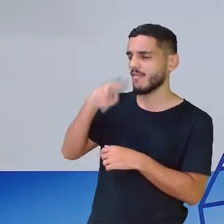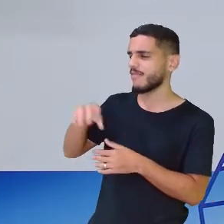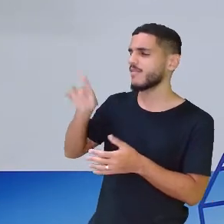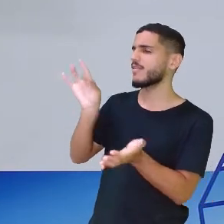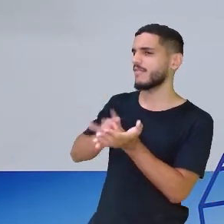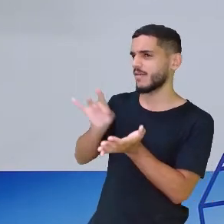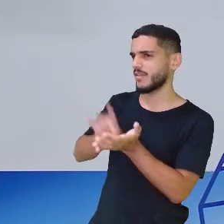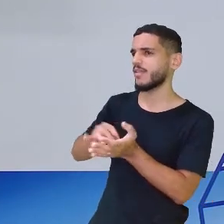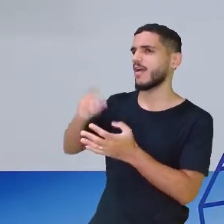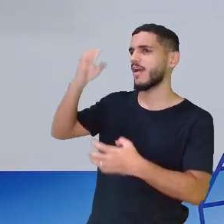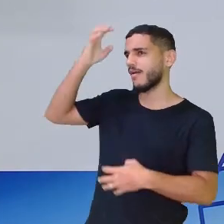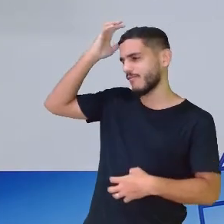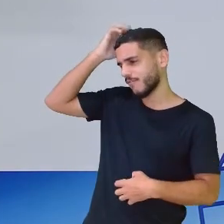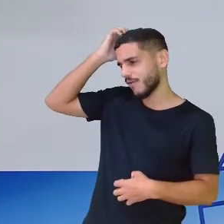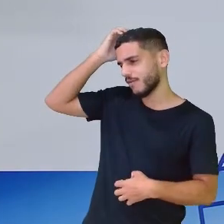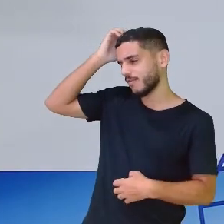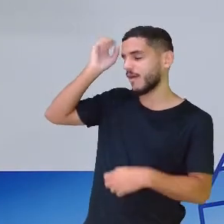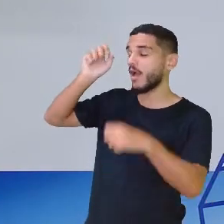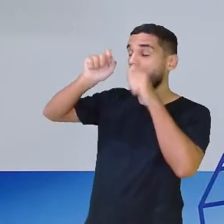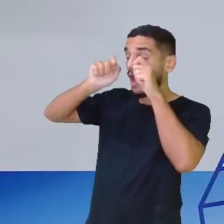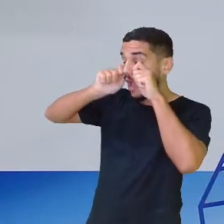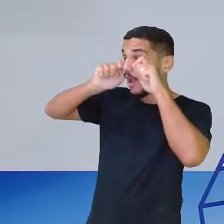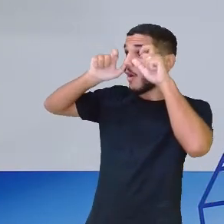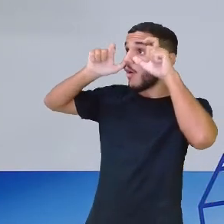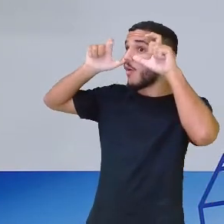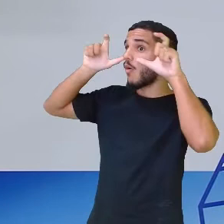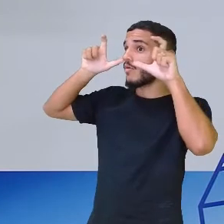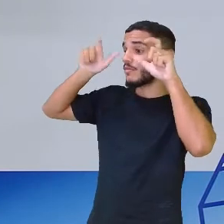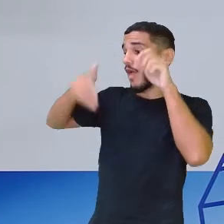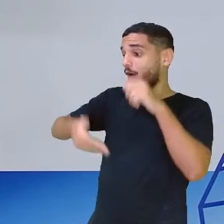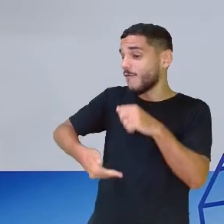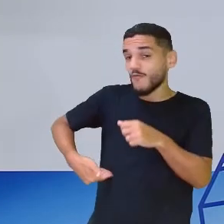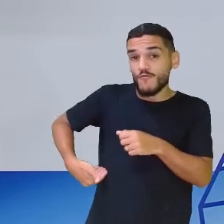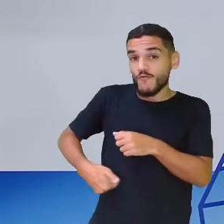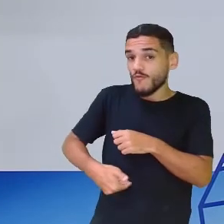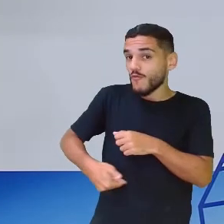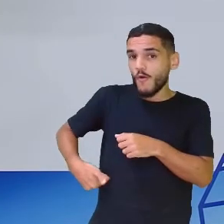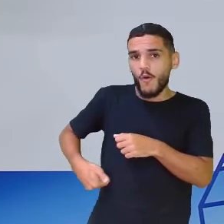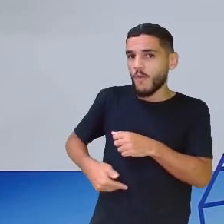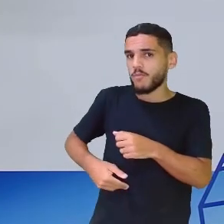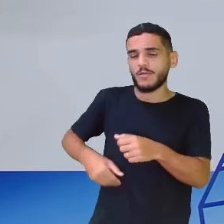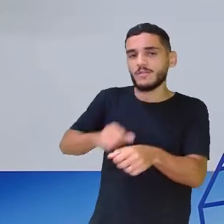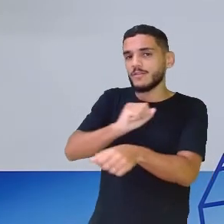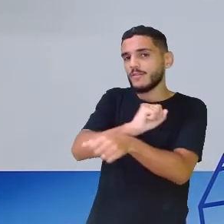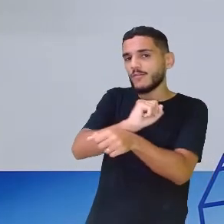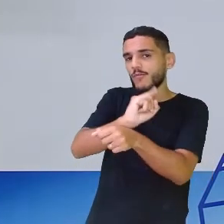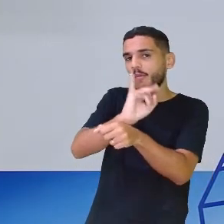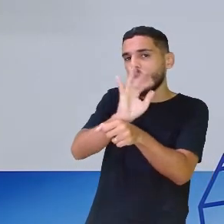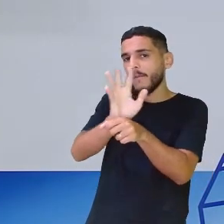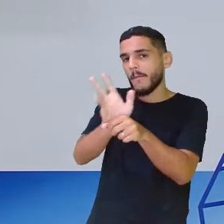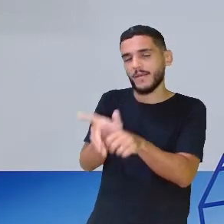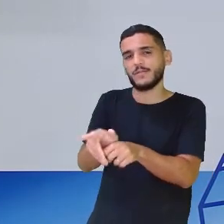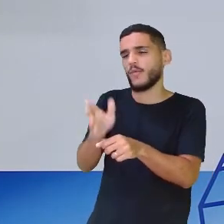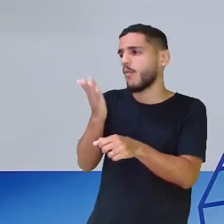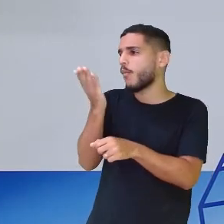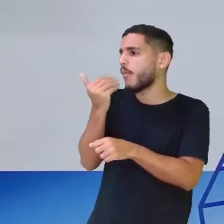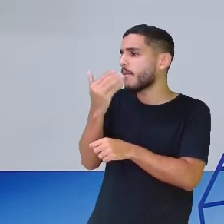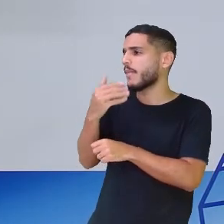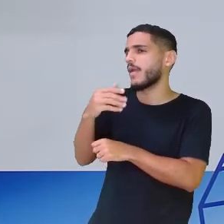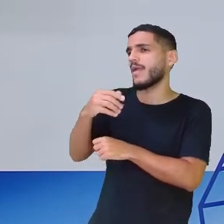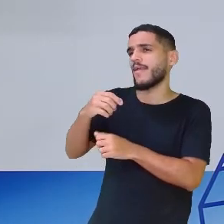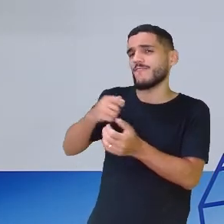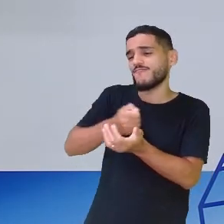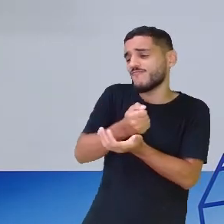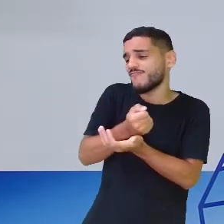o macaco acordar esfomeado no meio da madrugada. E comer uma, duas